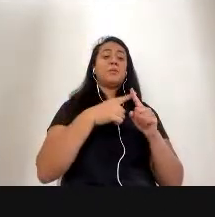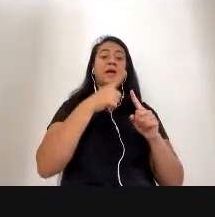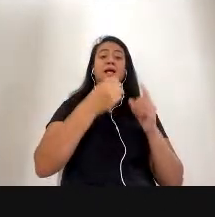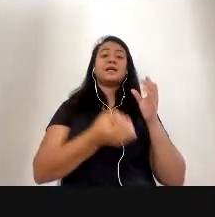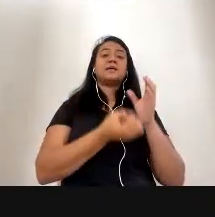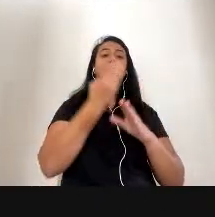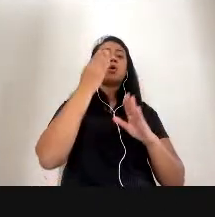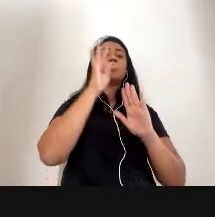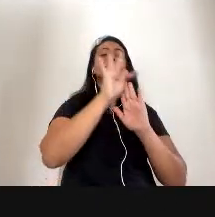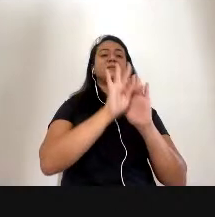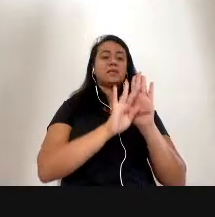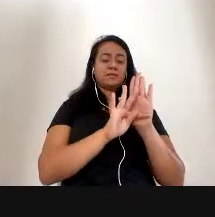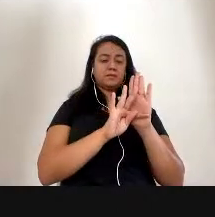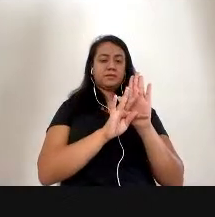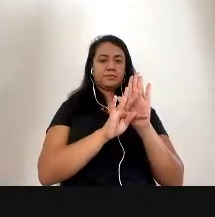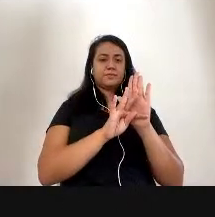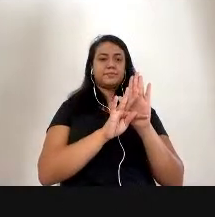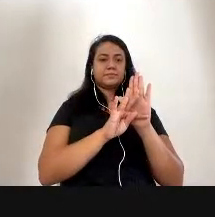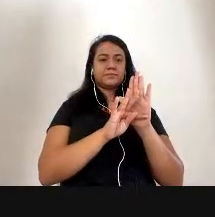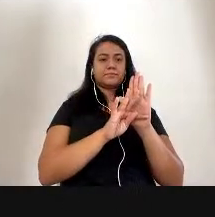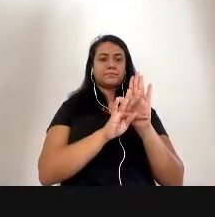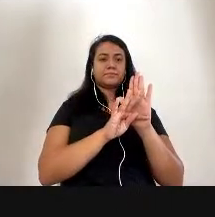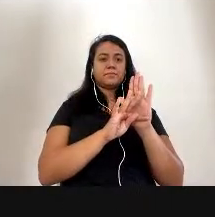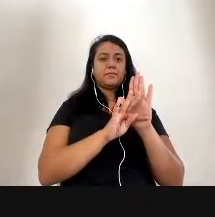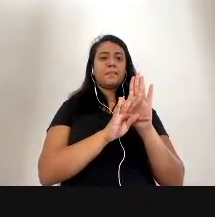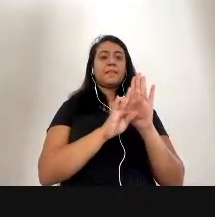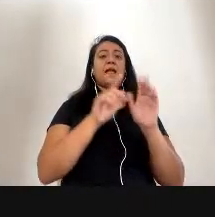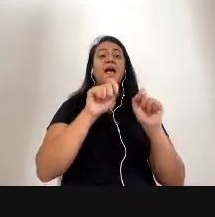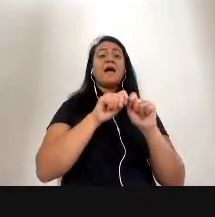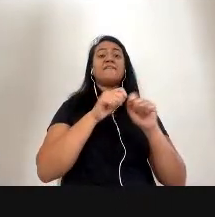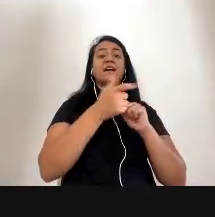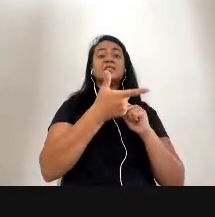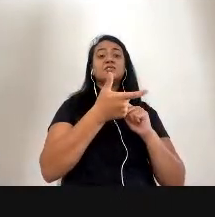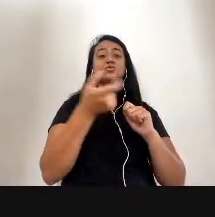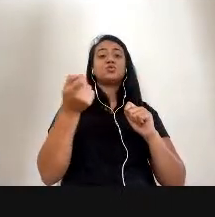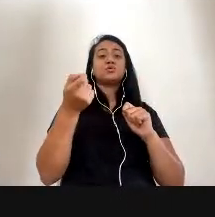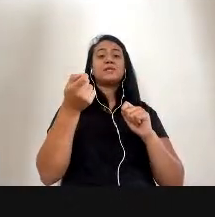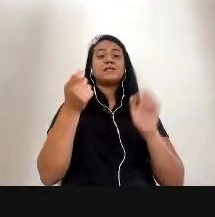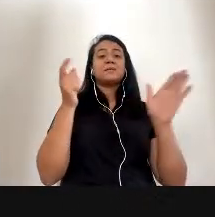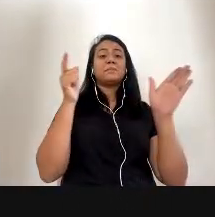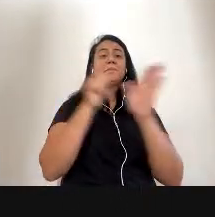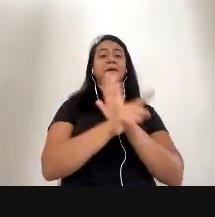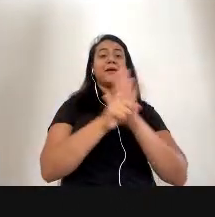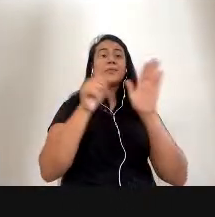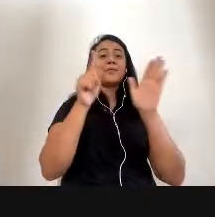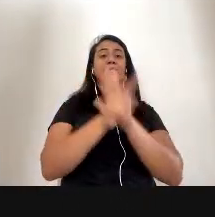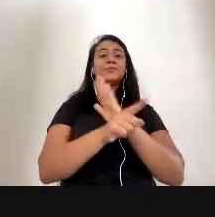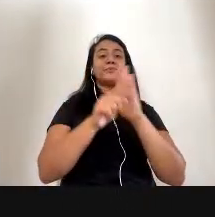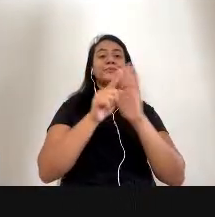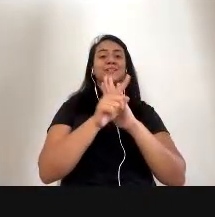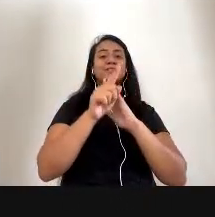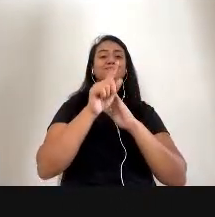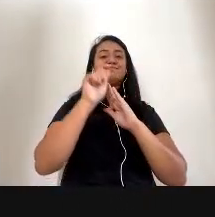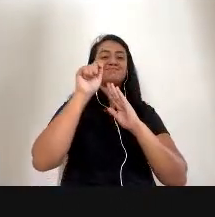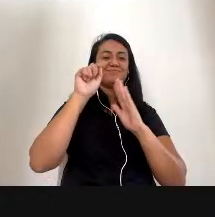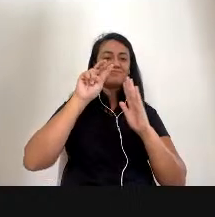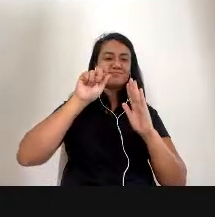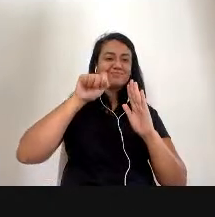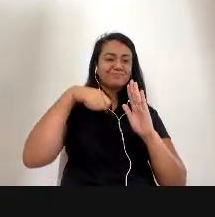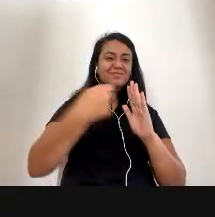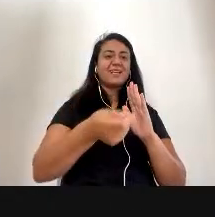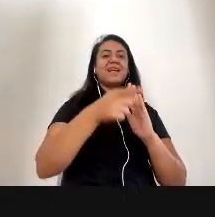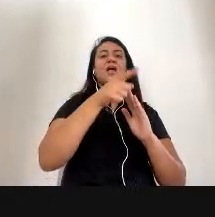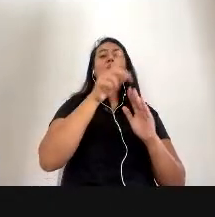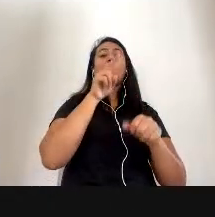que ela faz 200 perguntas sobre cuidado. E essas 200 perguntas